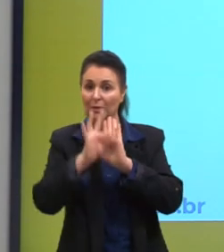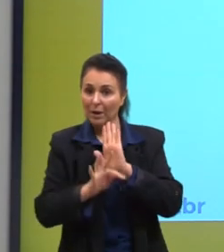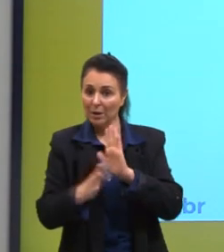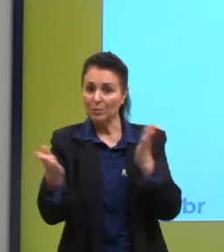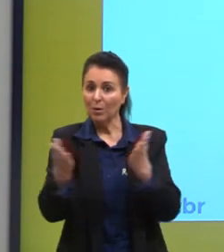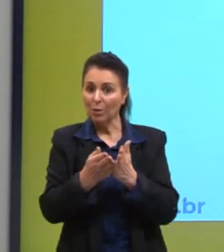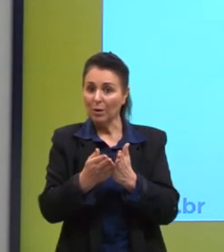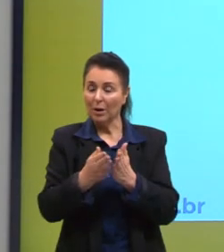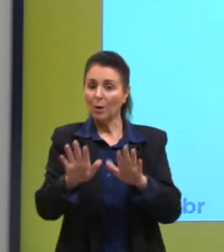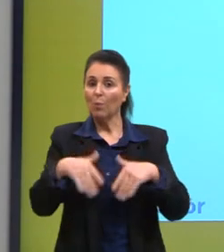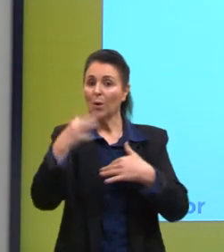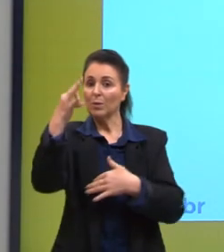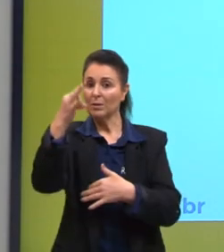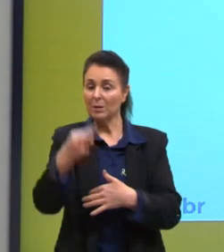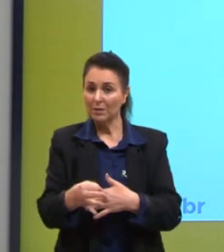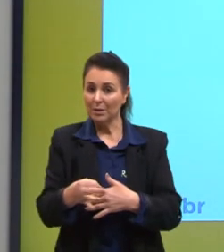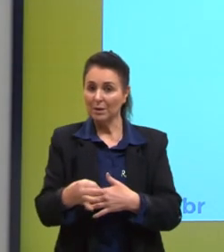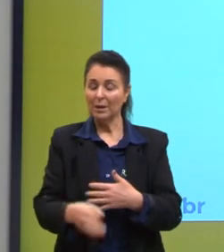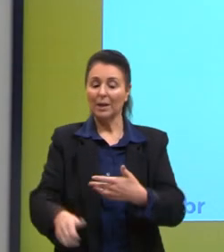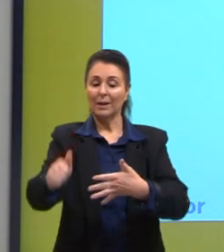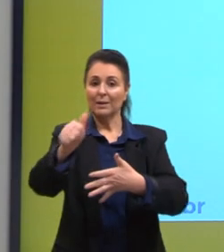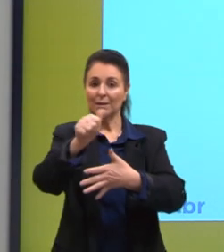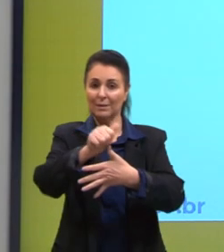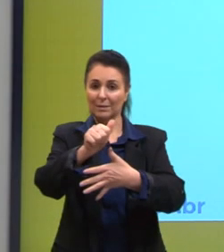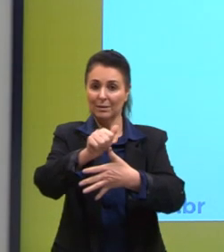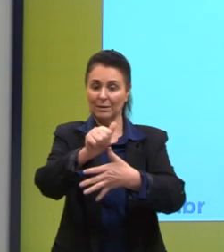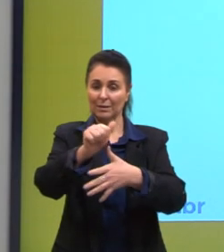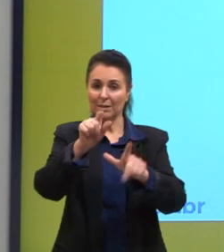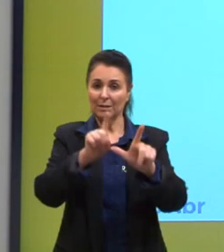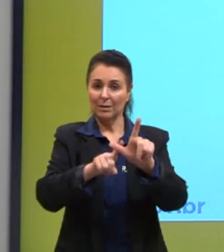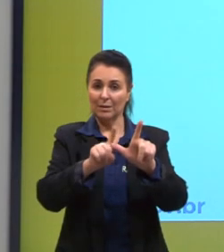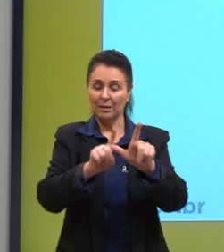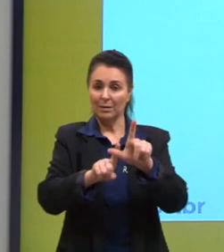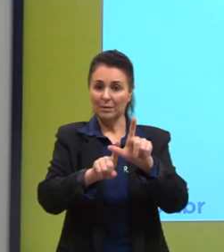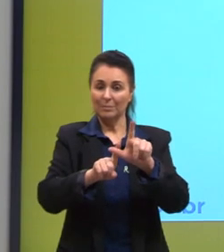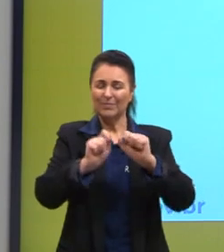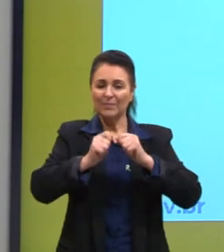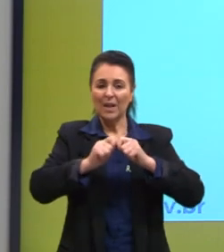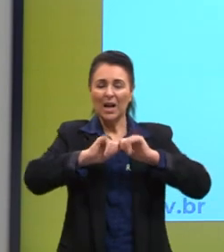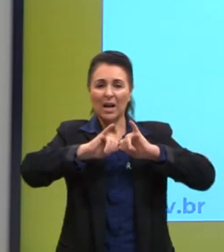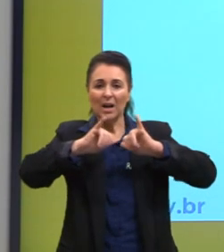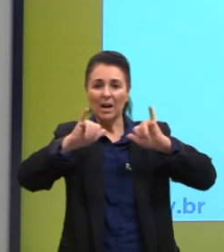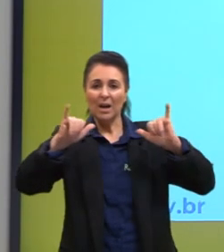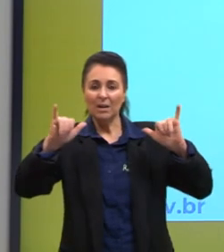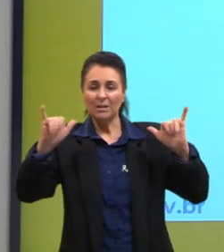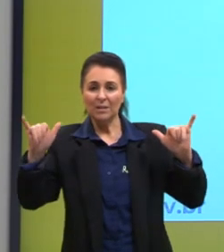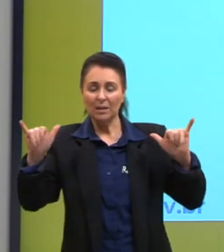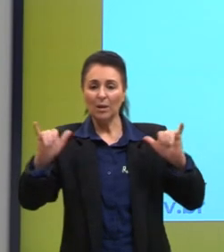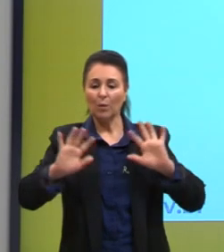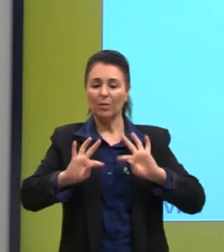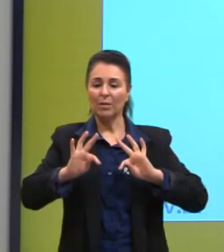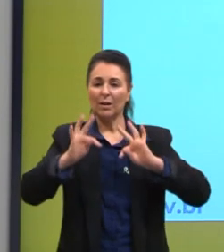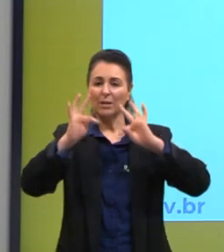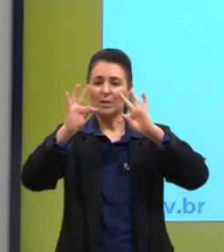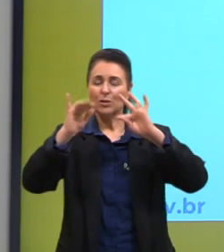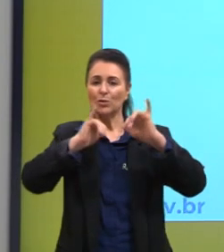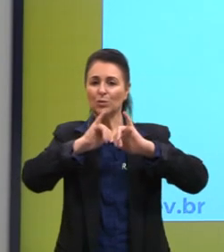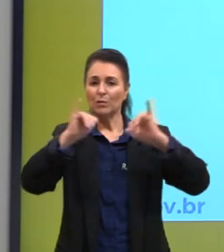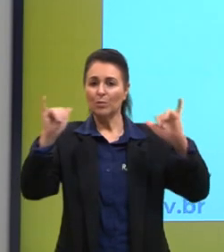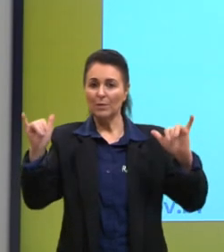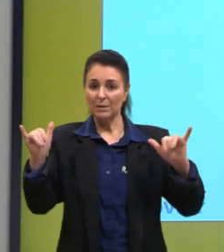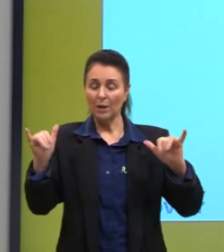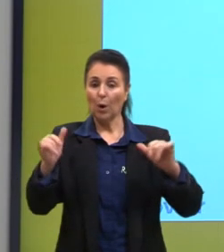alternativa. É a alternativa A. A ampla difusão das tecnologias de informação nos centros